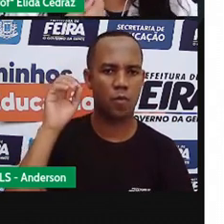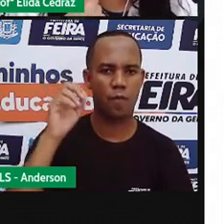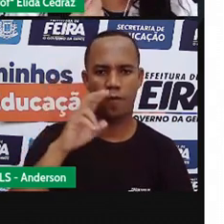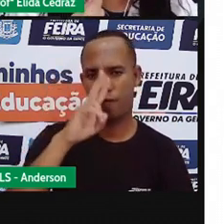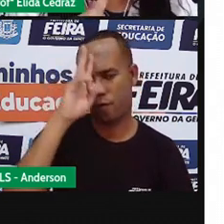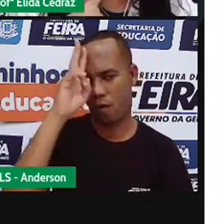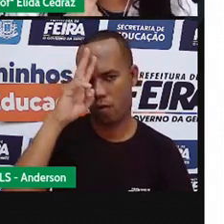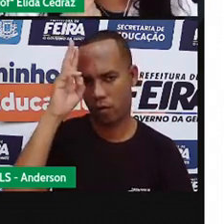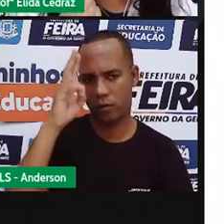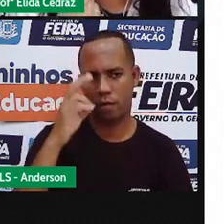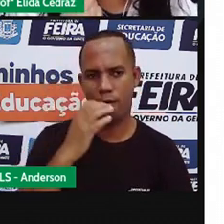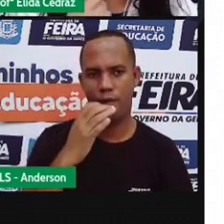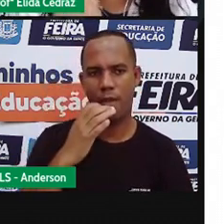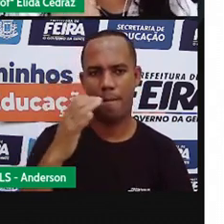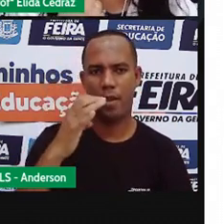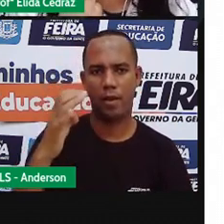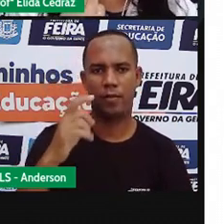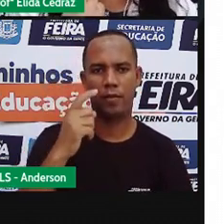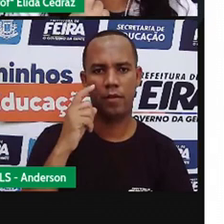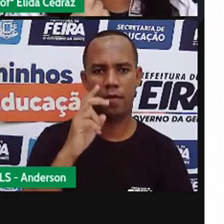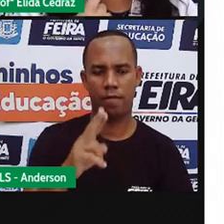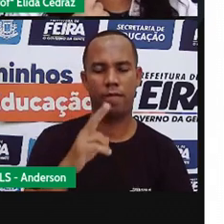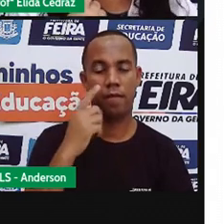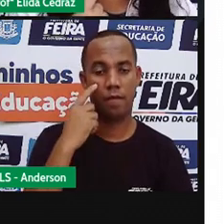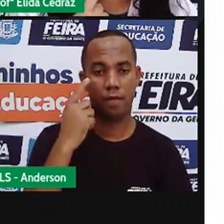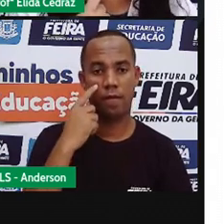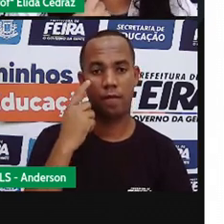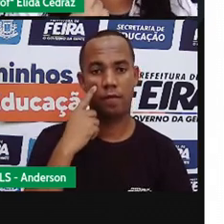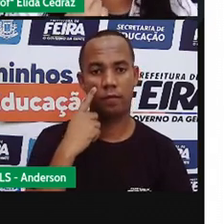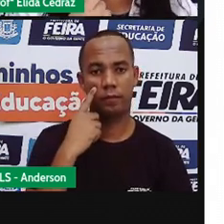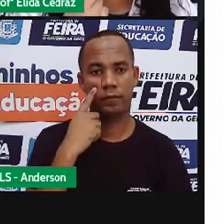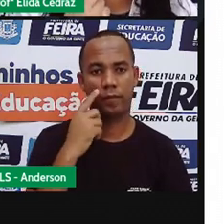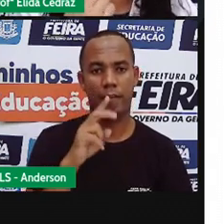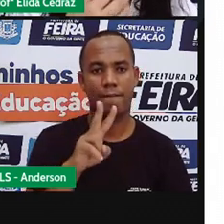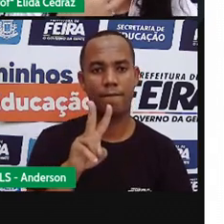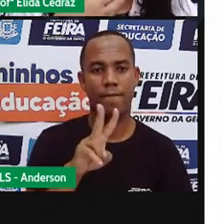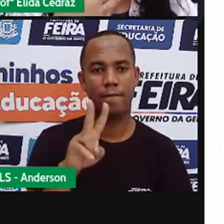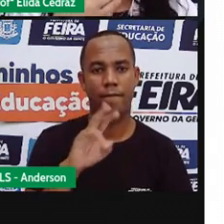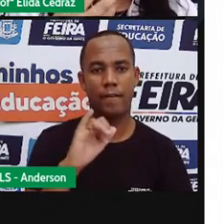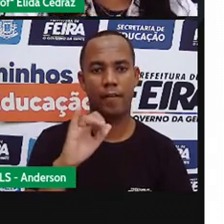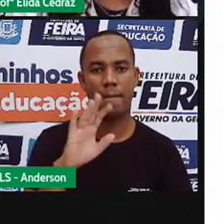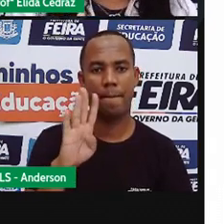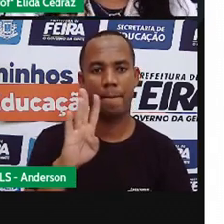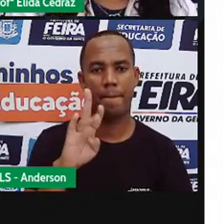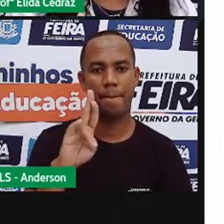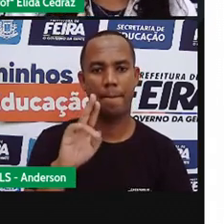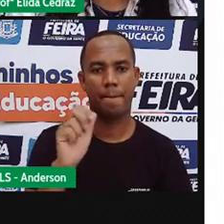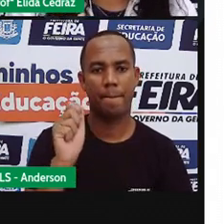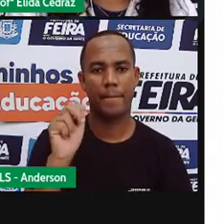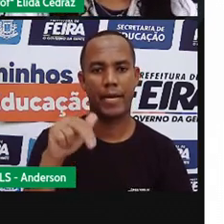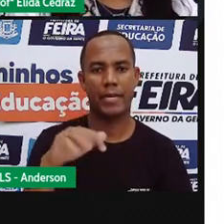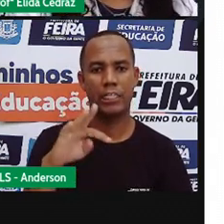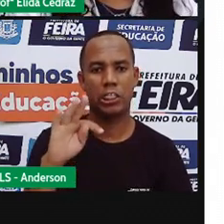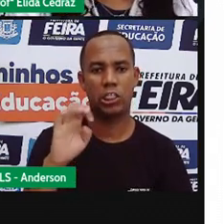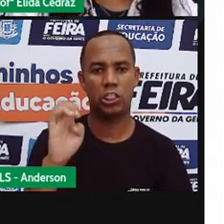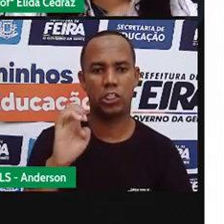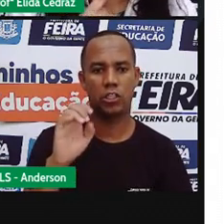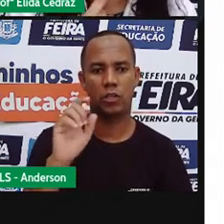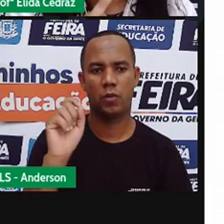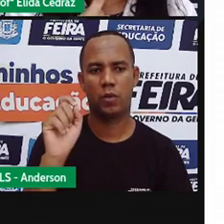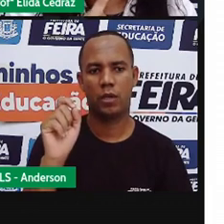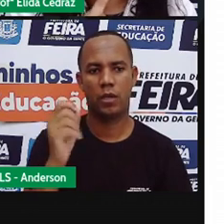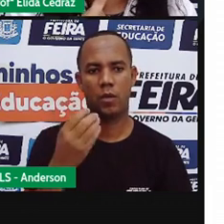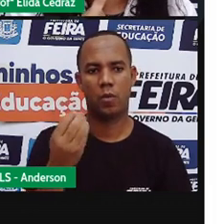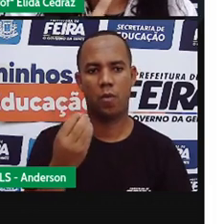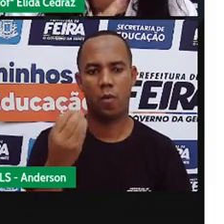na sua língua. Ó, só de você falar o nome vibrante. Fala aí vibrante. Ó, tá vendo? Então, olha só. a